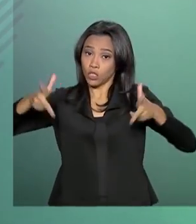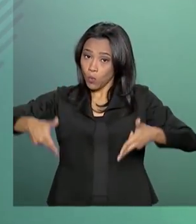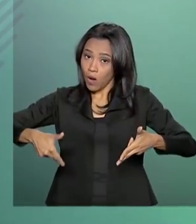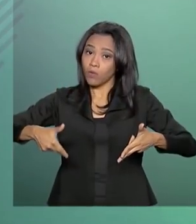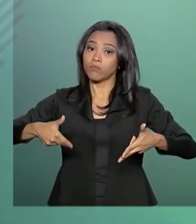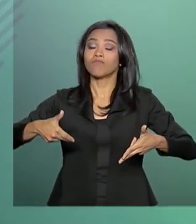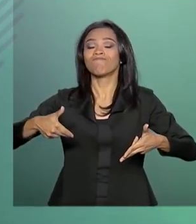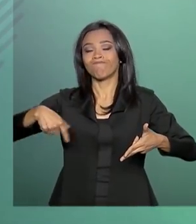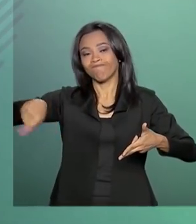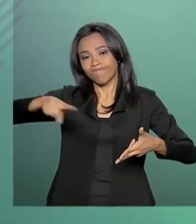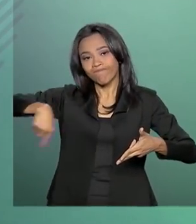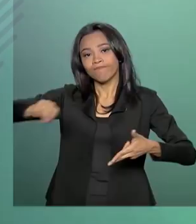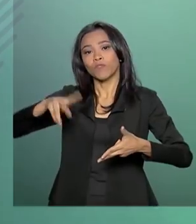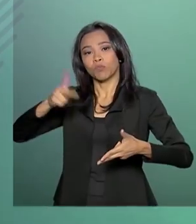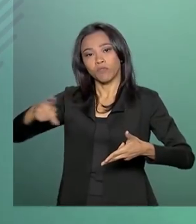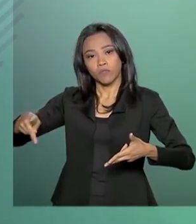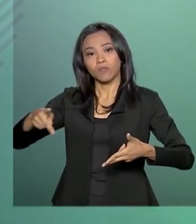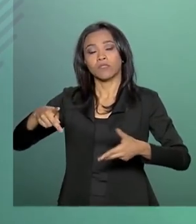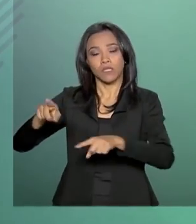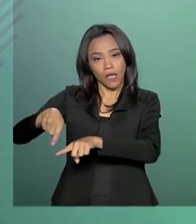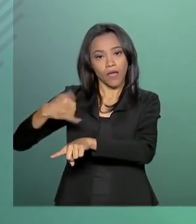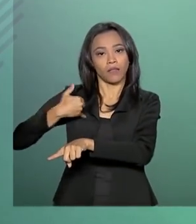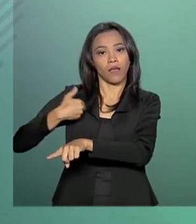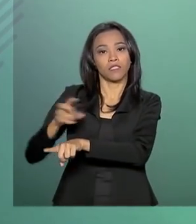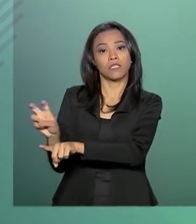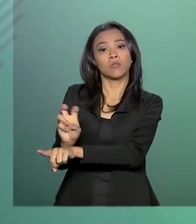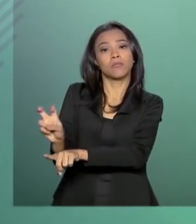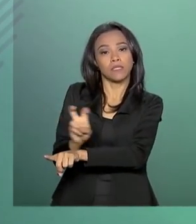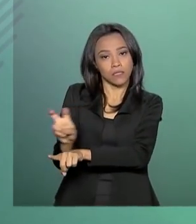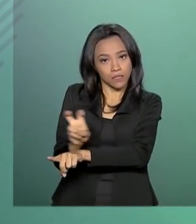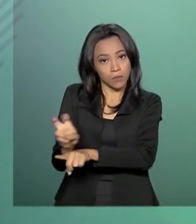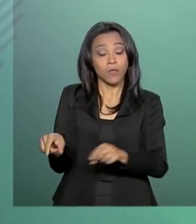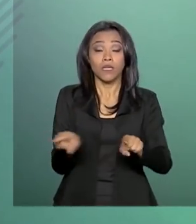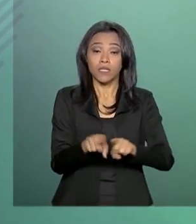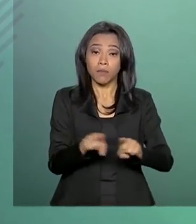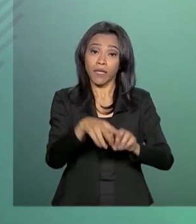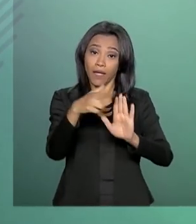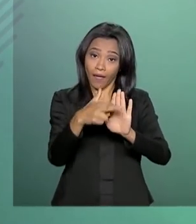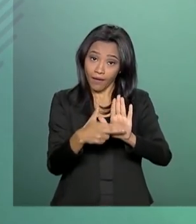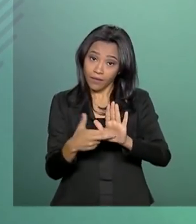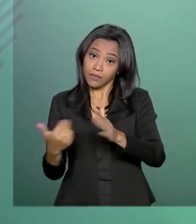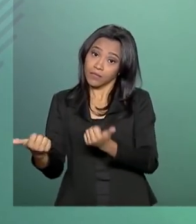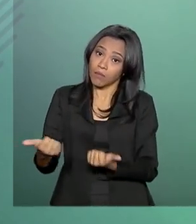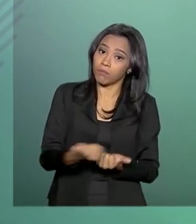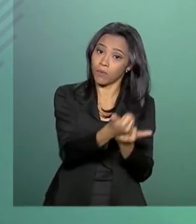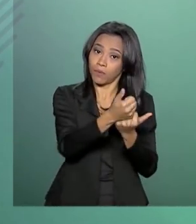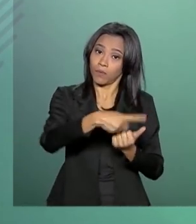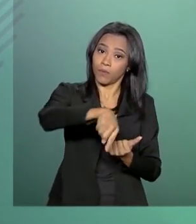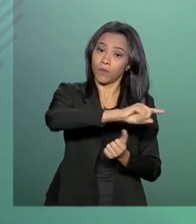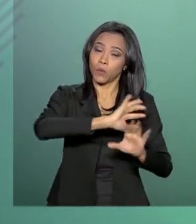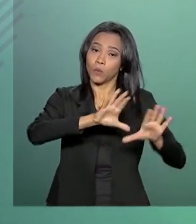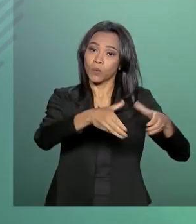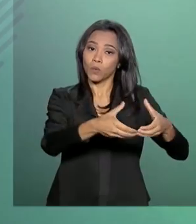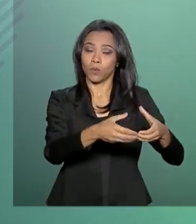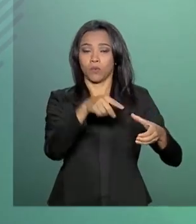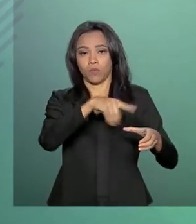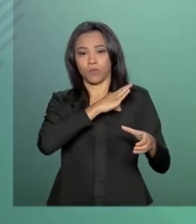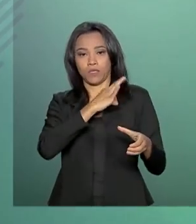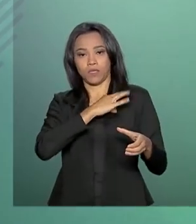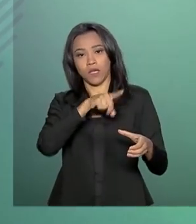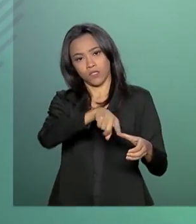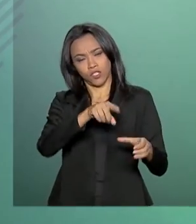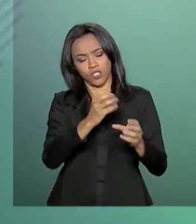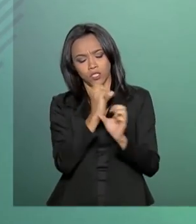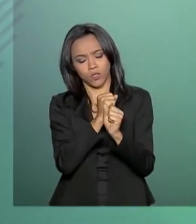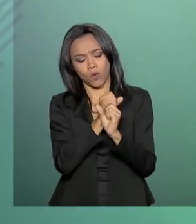professores, que é 55 anos, e regras mais benéficas de cálculo e de tempo de contribuição para